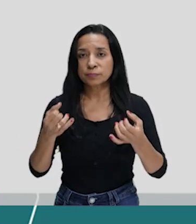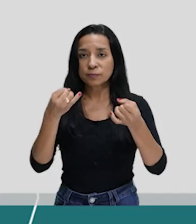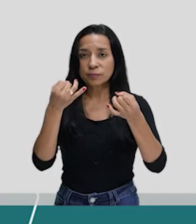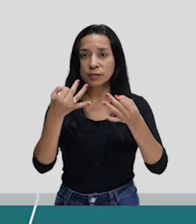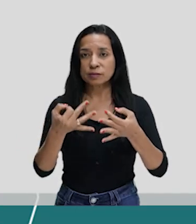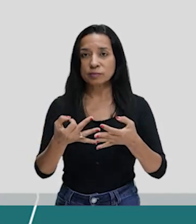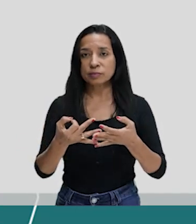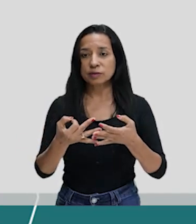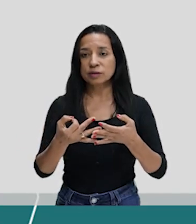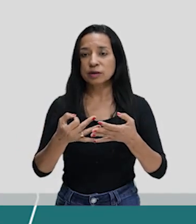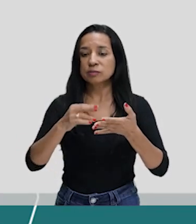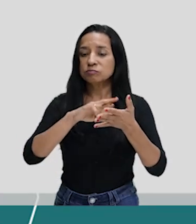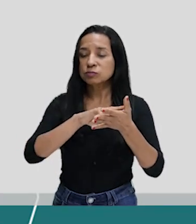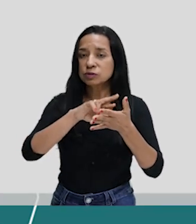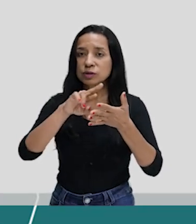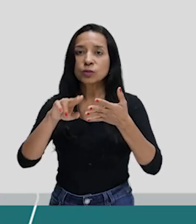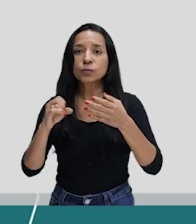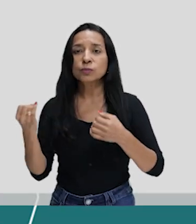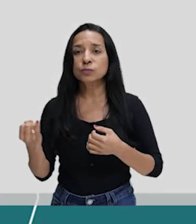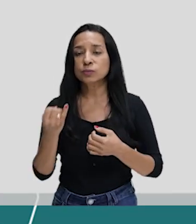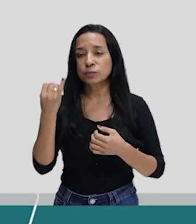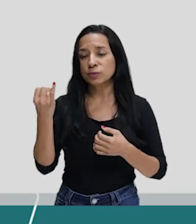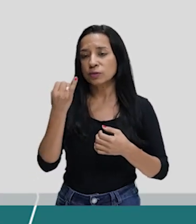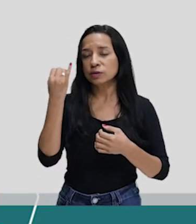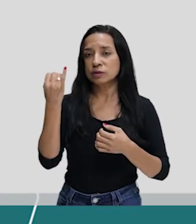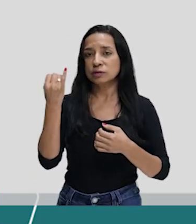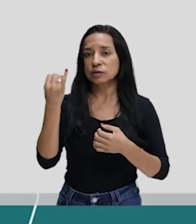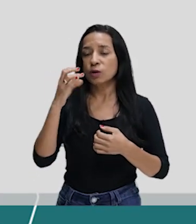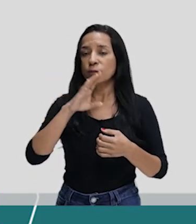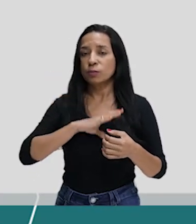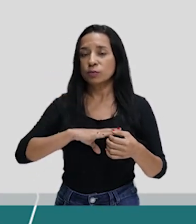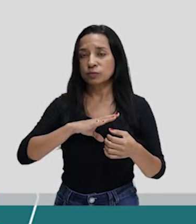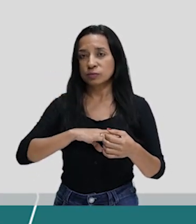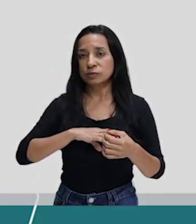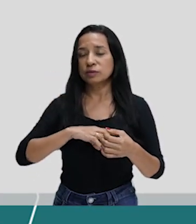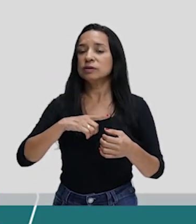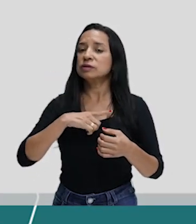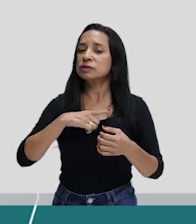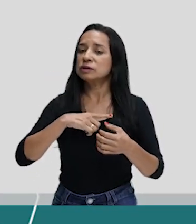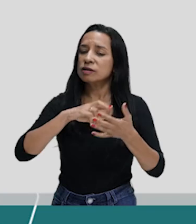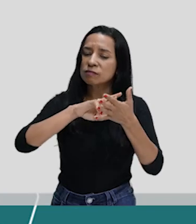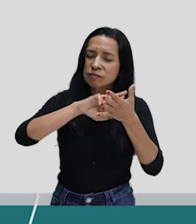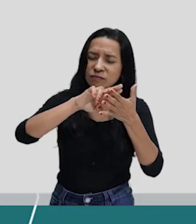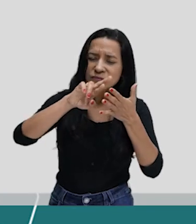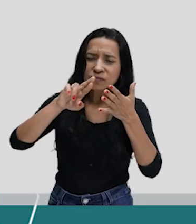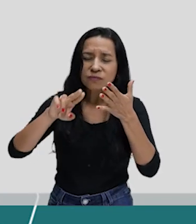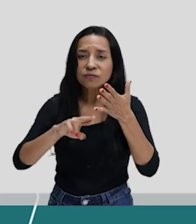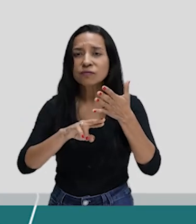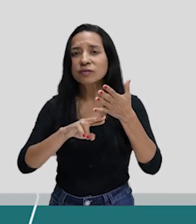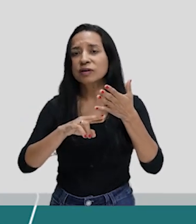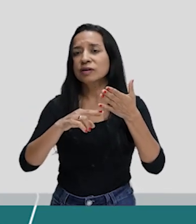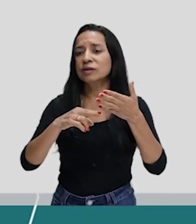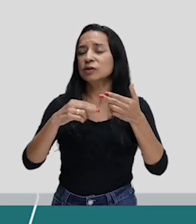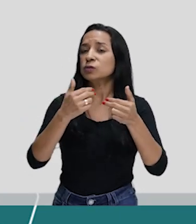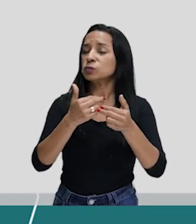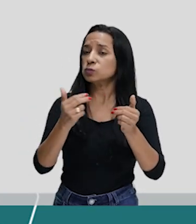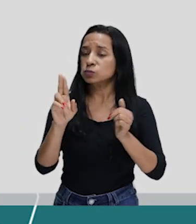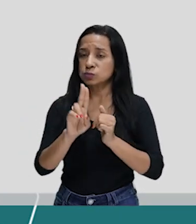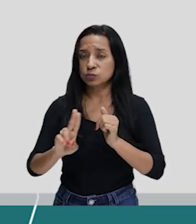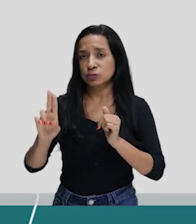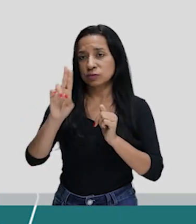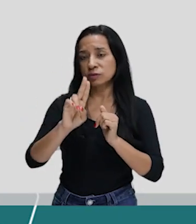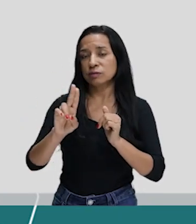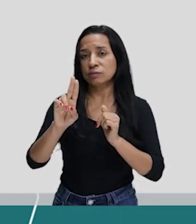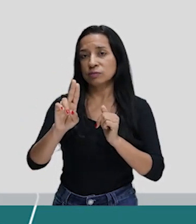vamos falar de recursos expressivos. Bom, na língua portuguesa, nós temos vários recursos que nós utilizamos para chamar atenção e